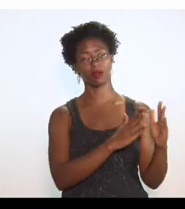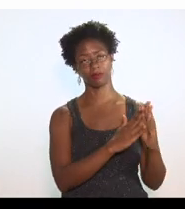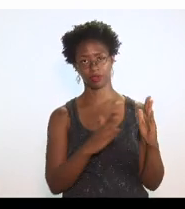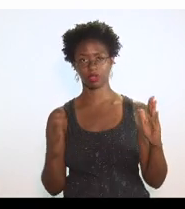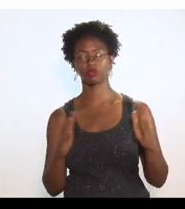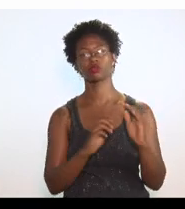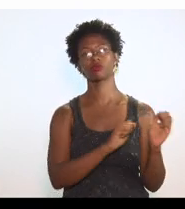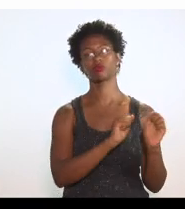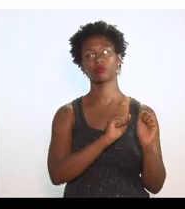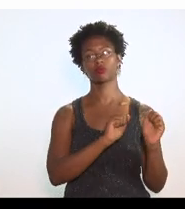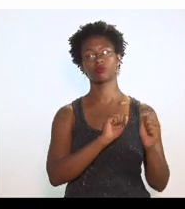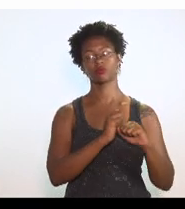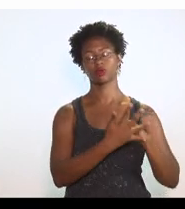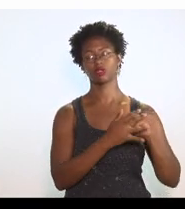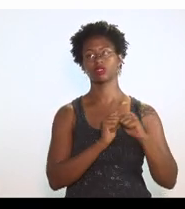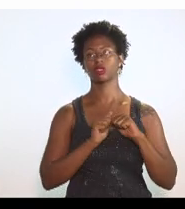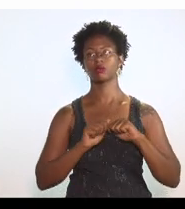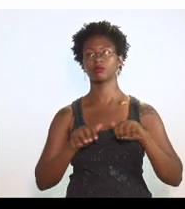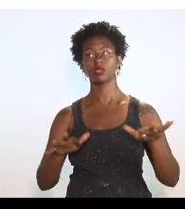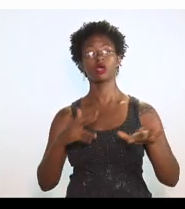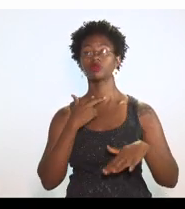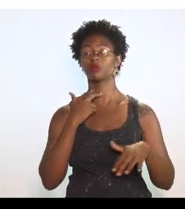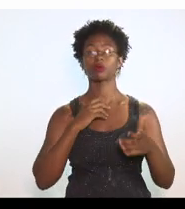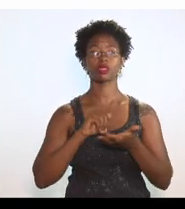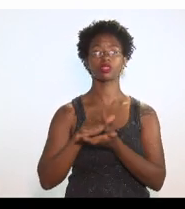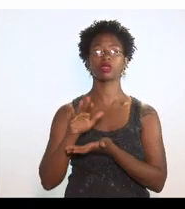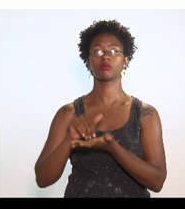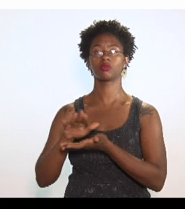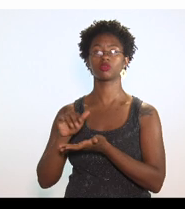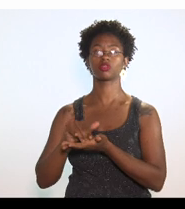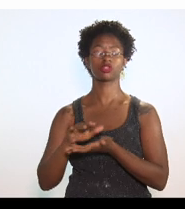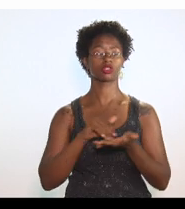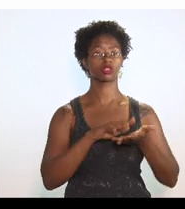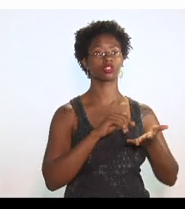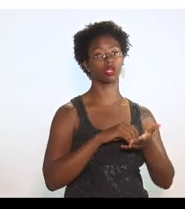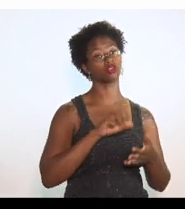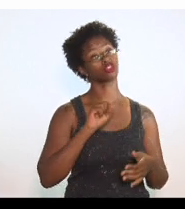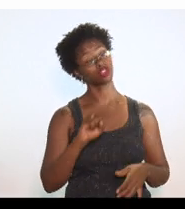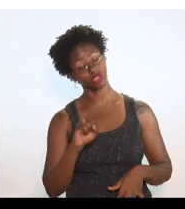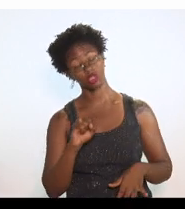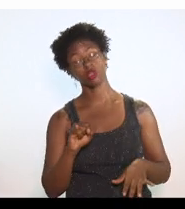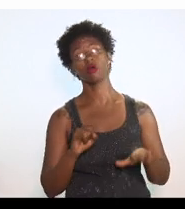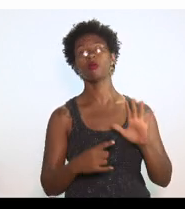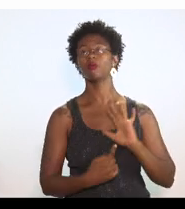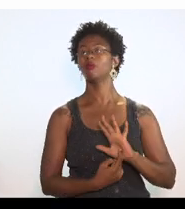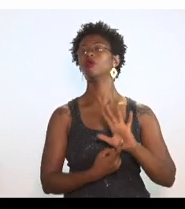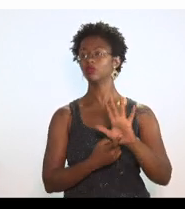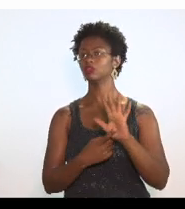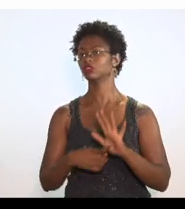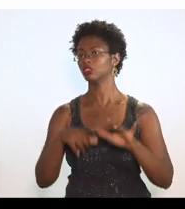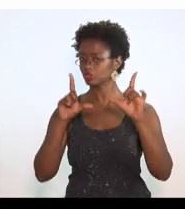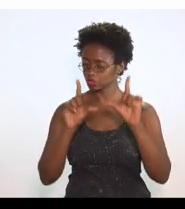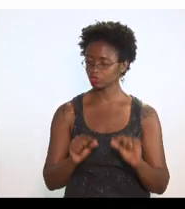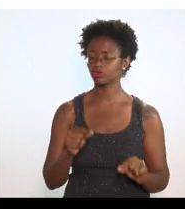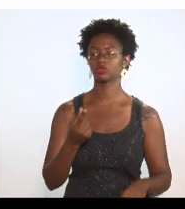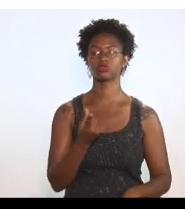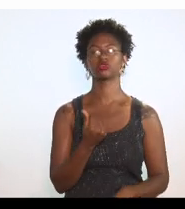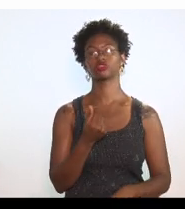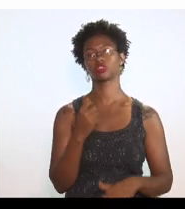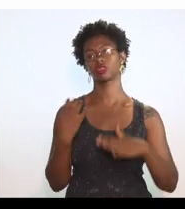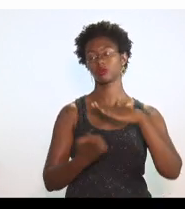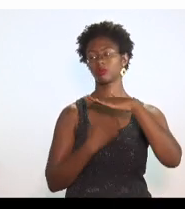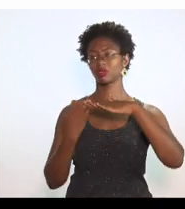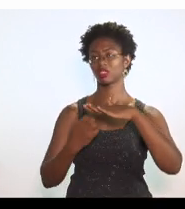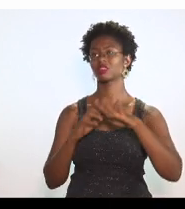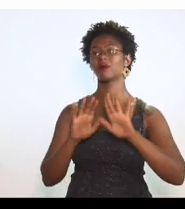empresas não podem demitir, a não ser que comprovado queda de receita, e aí a gente entende que a queda de receita não é